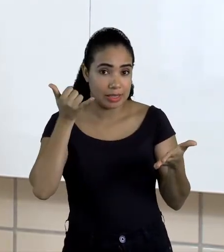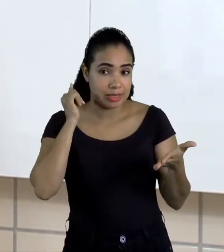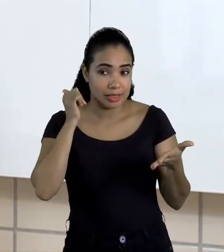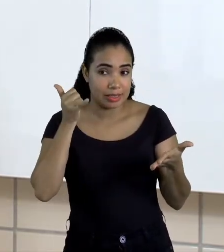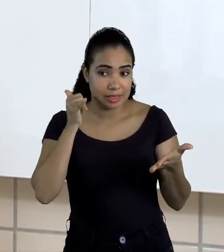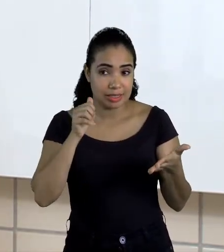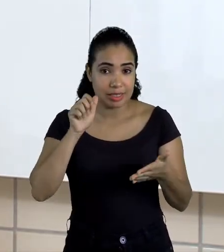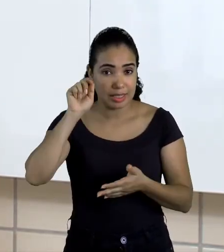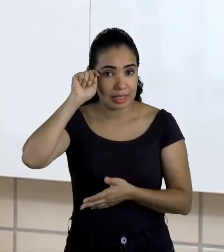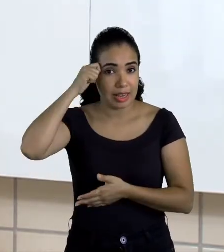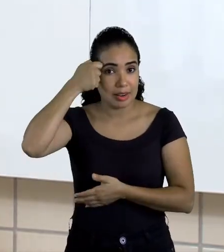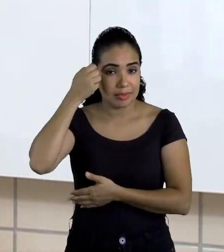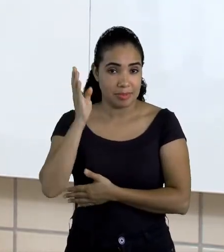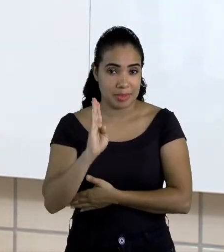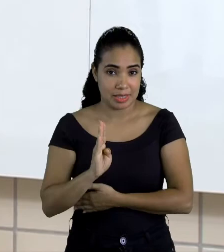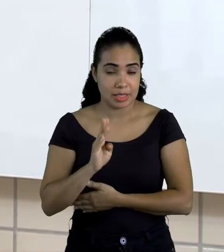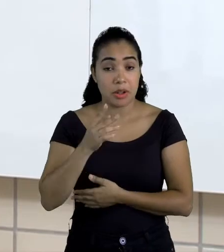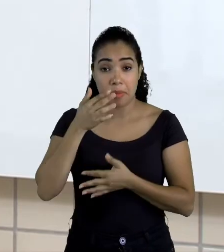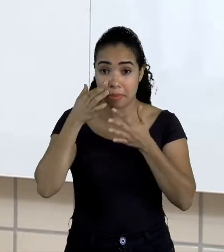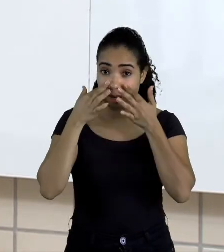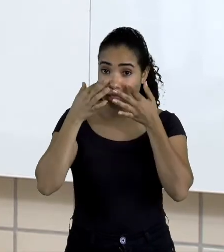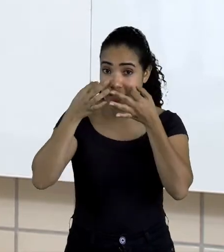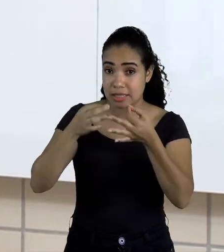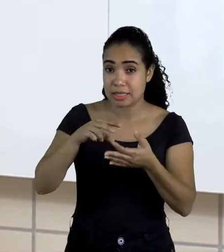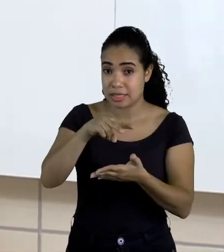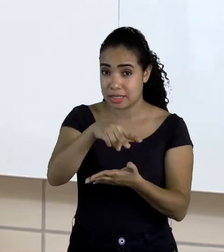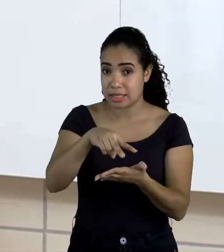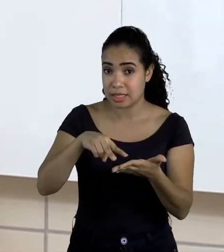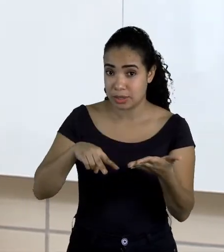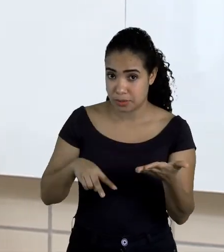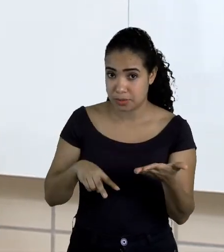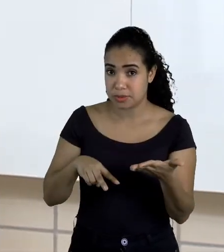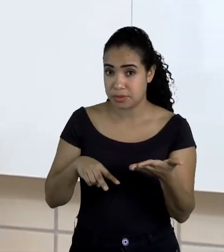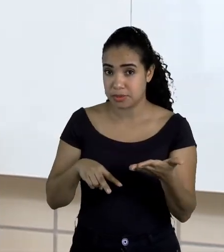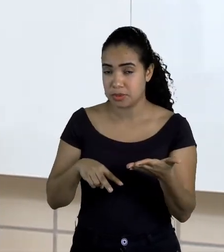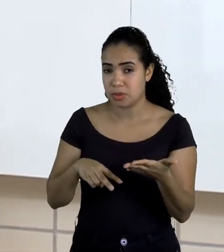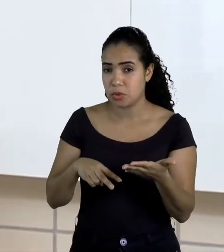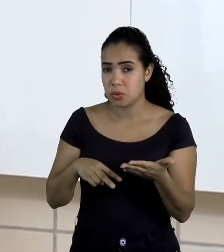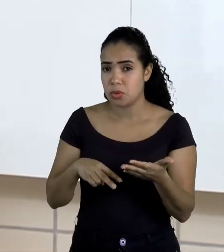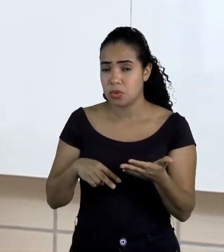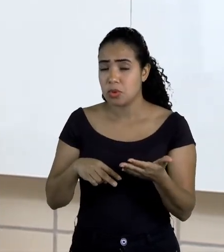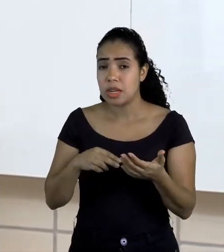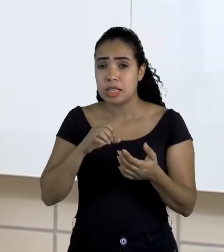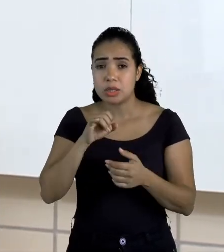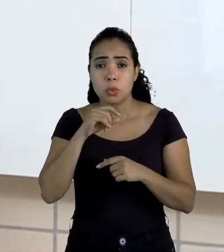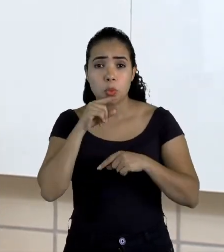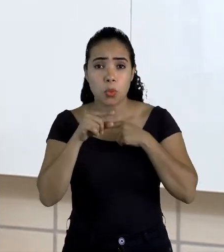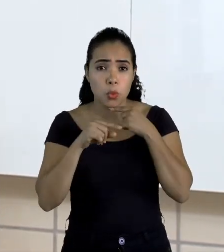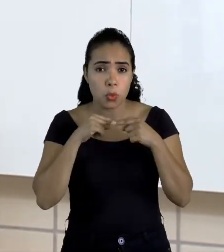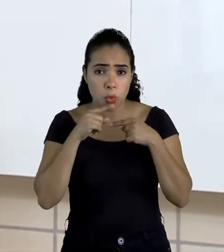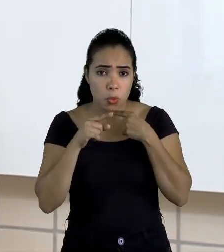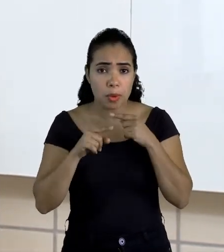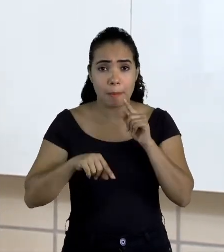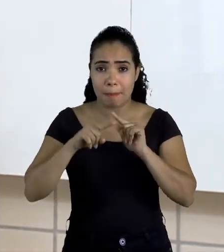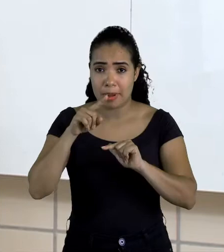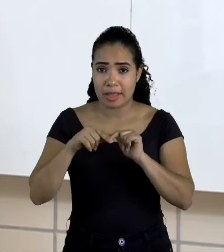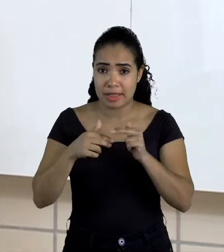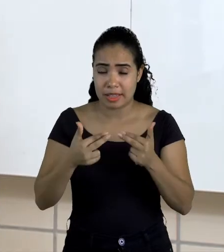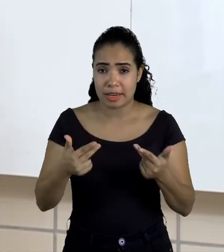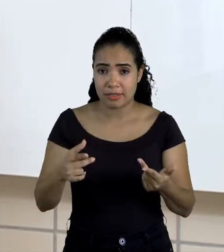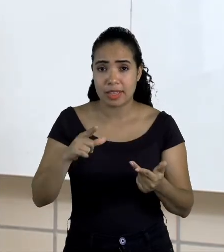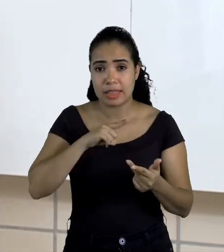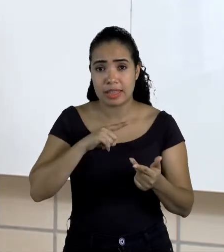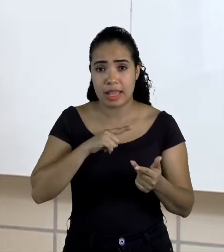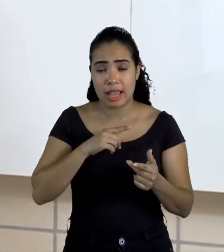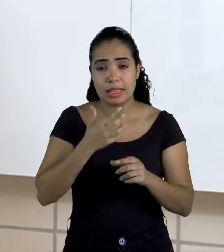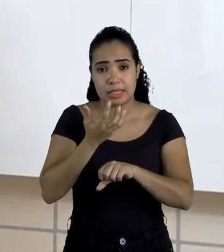afro-brasileiro. Preste atenção na leitura e qualquer coisa, esse material também tem